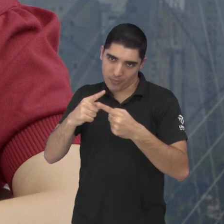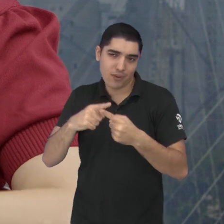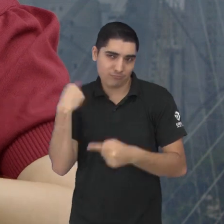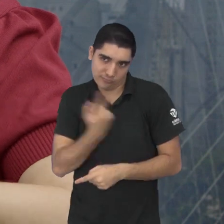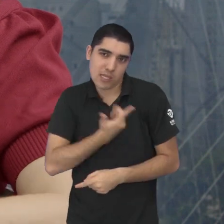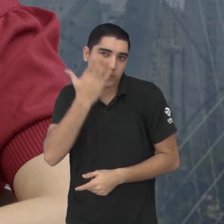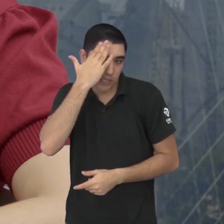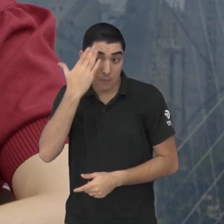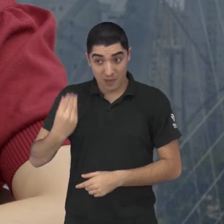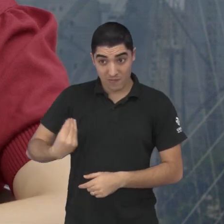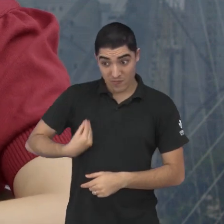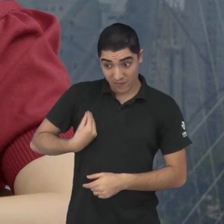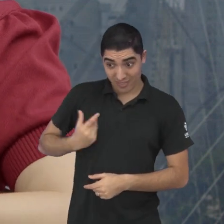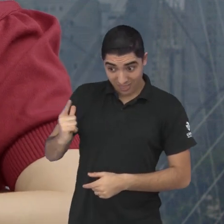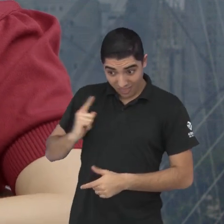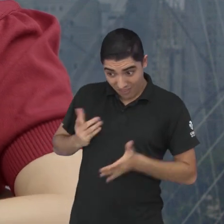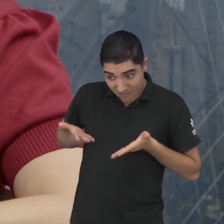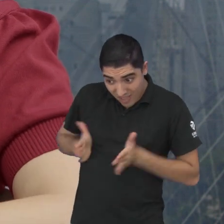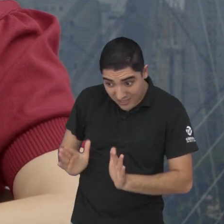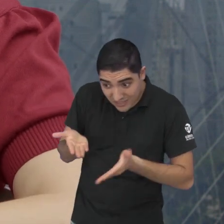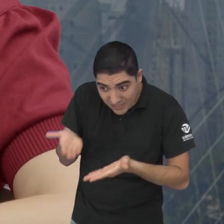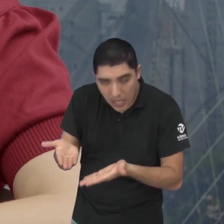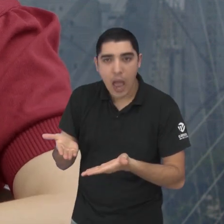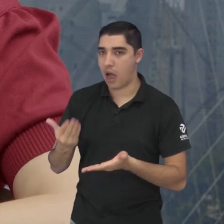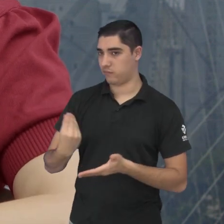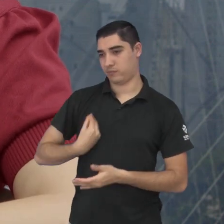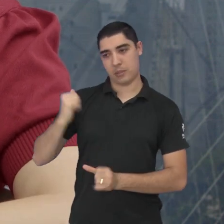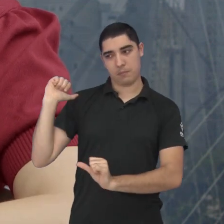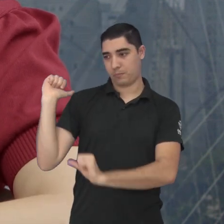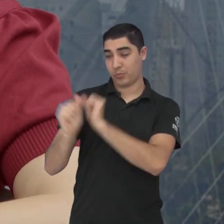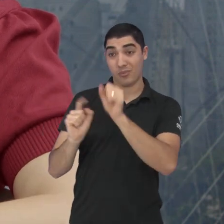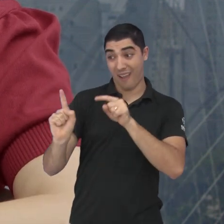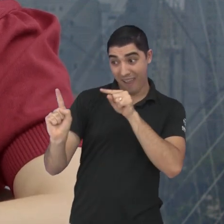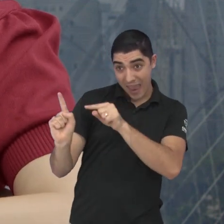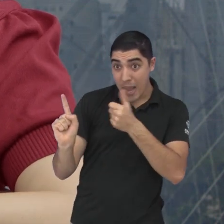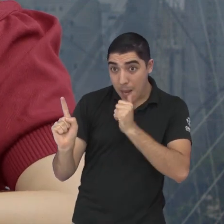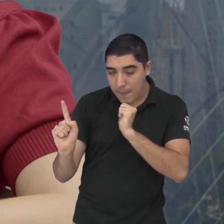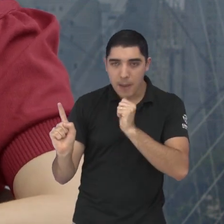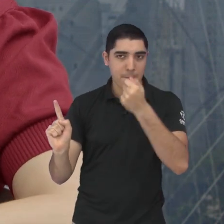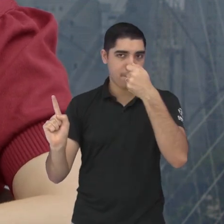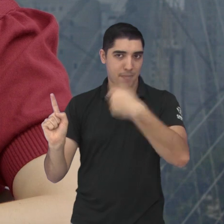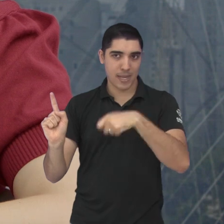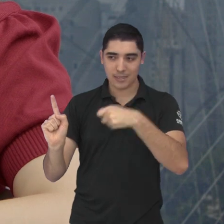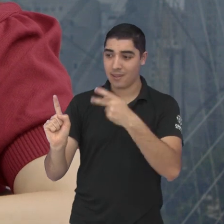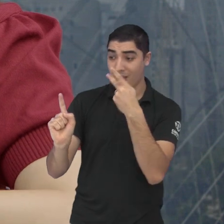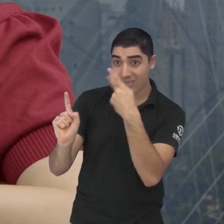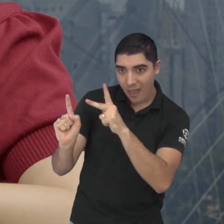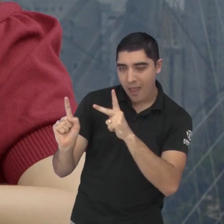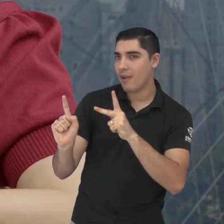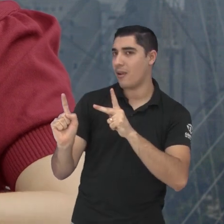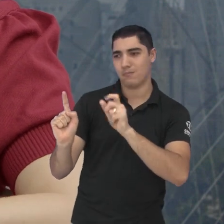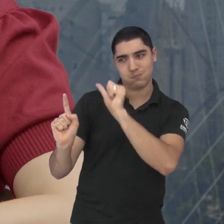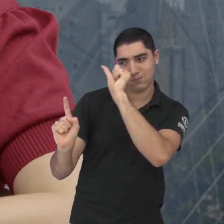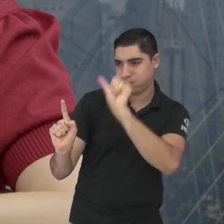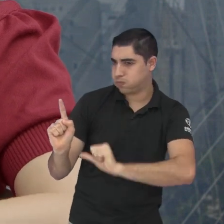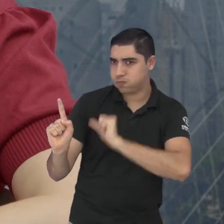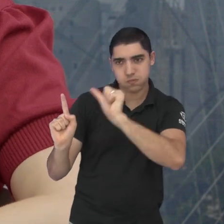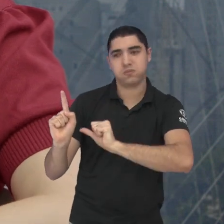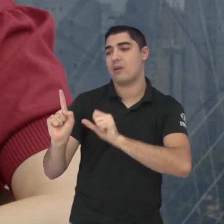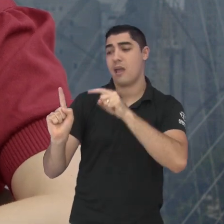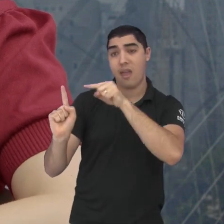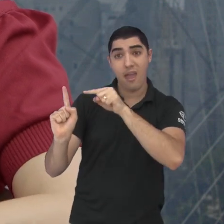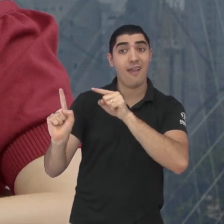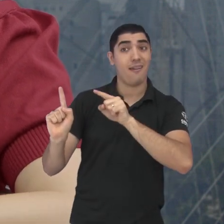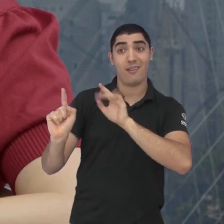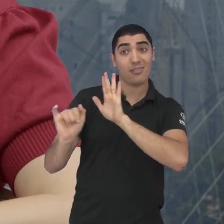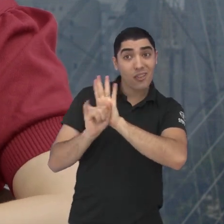as prioridades mudam e essa mãe, então, precisa ressignificar muitas coisas, ressignificar a própria